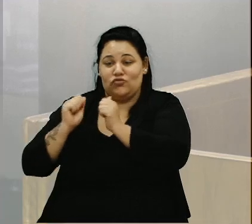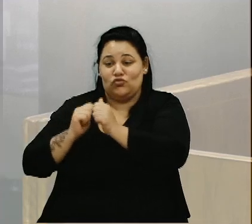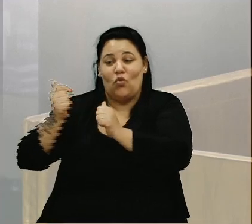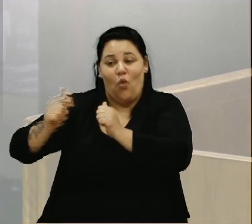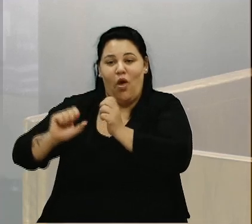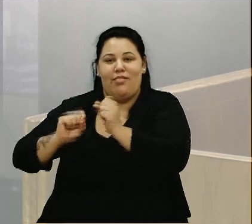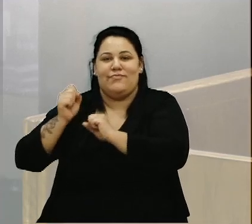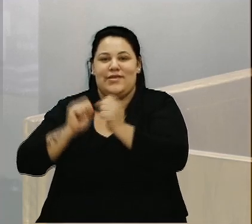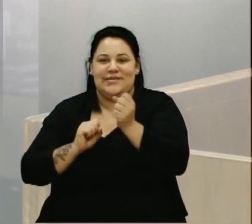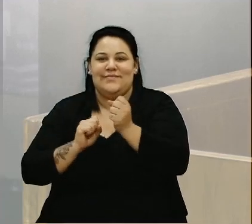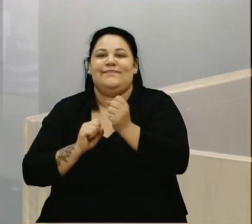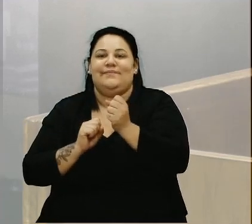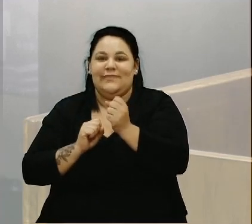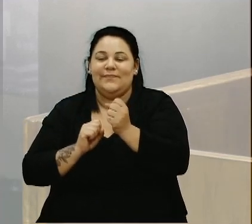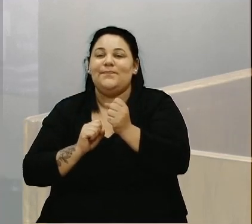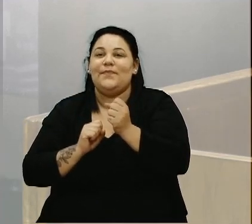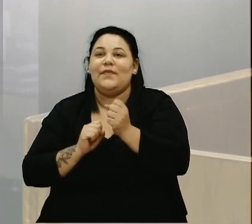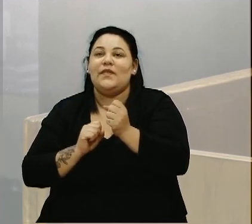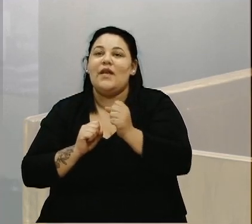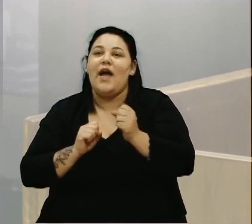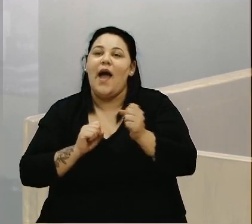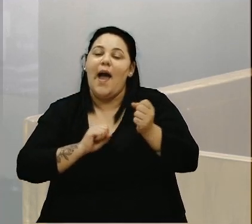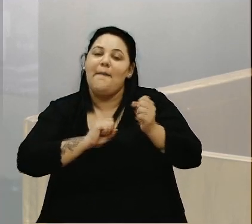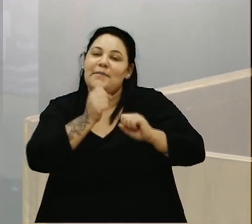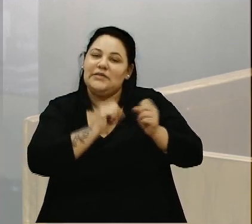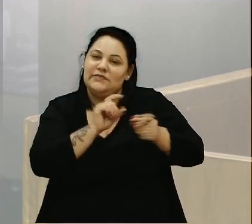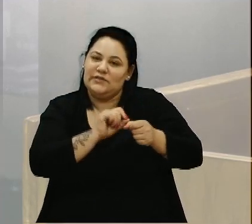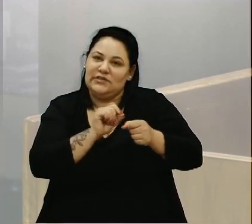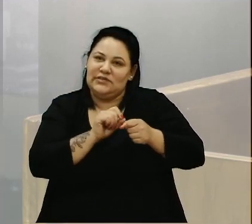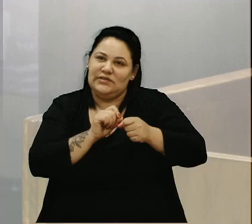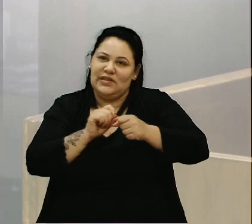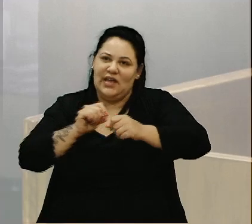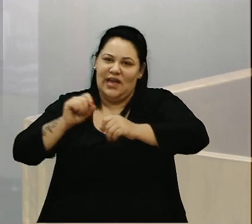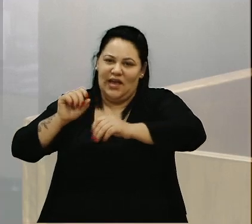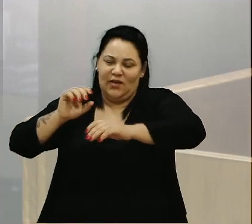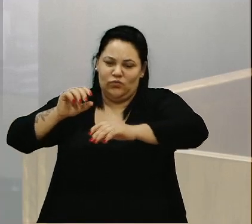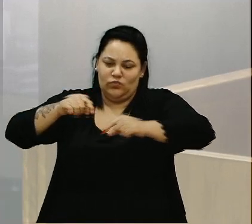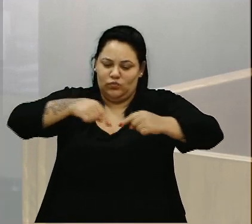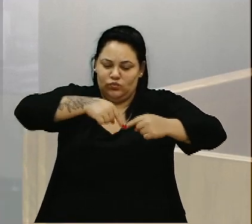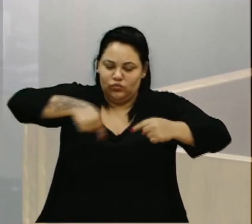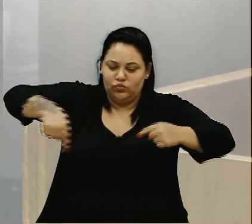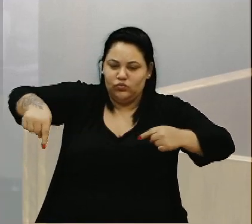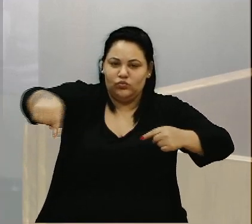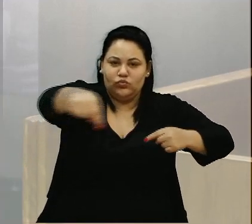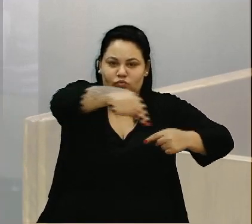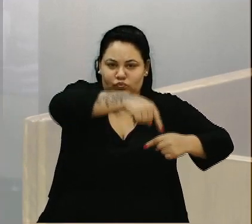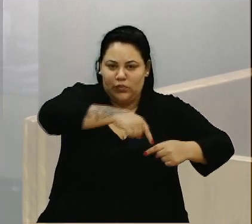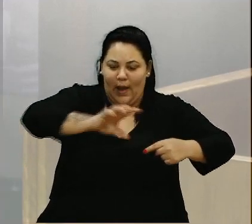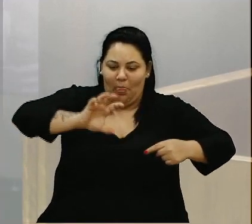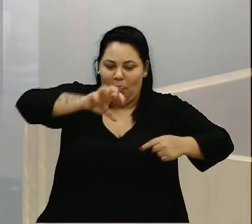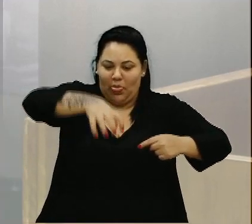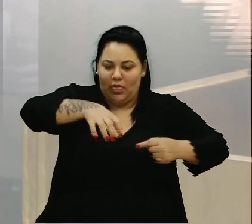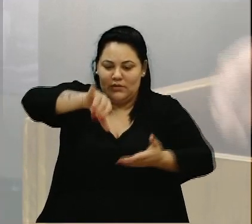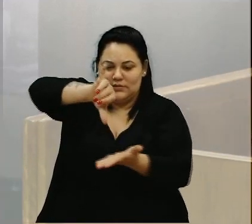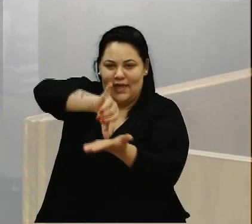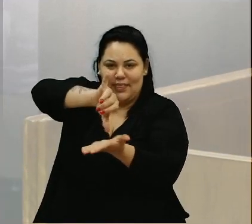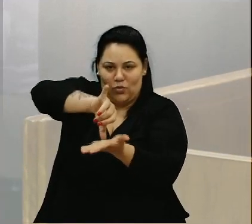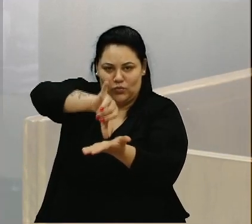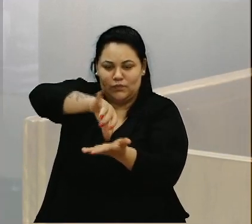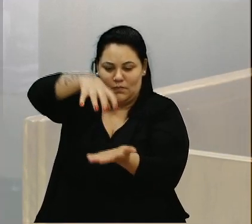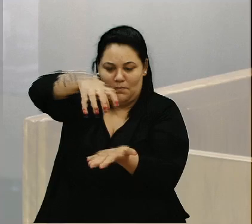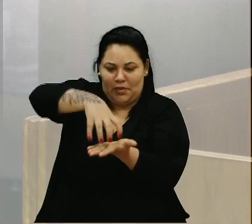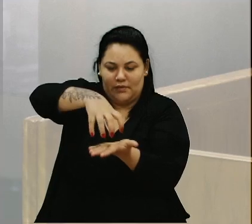aonde a Copave está realizando, é um canteiro central ali da frente do Planalto,